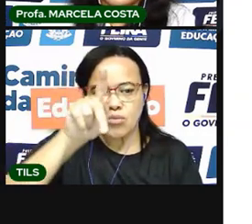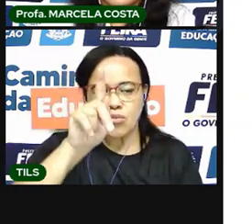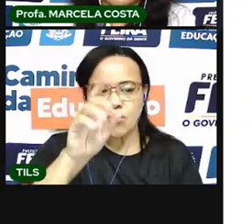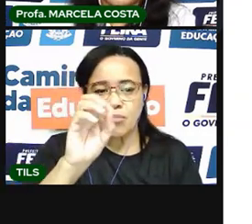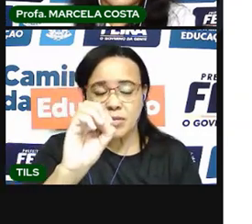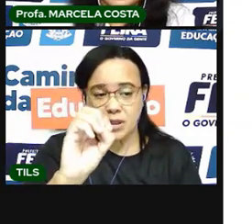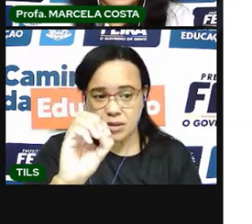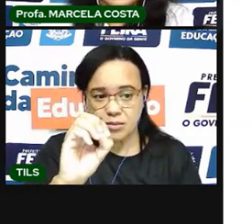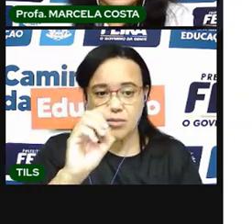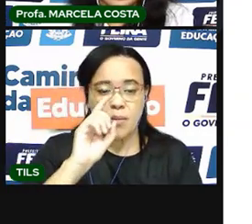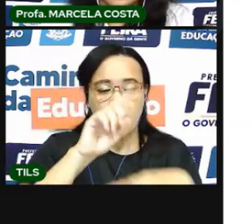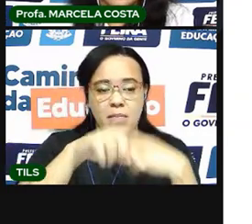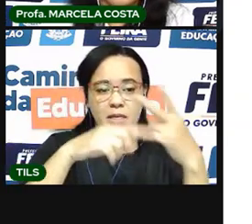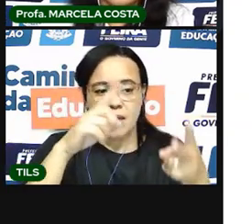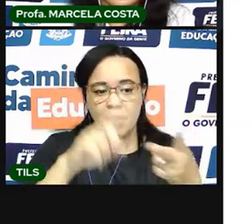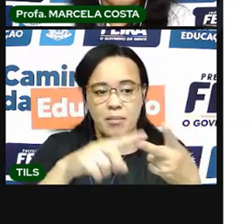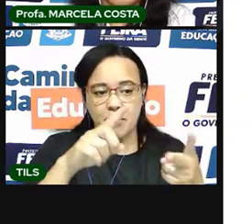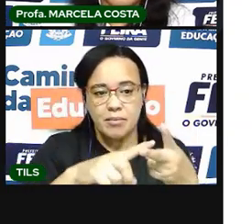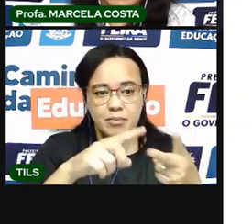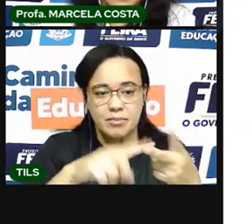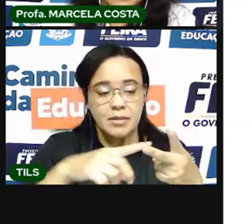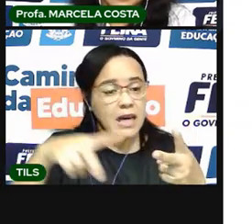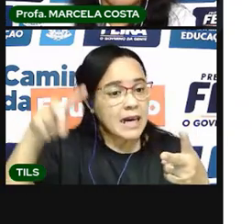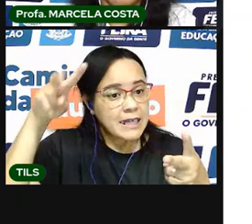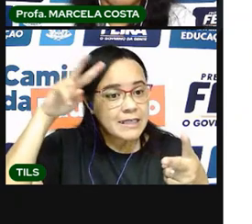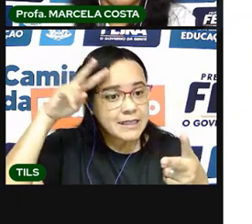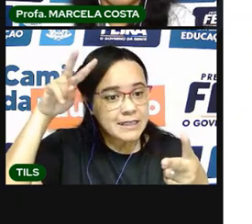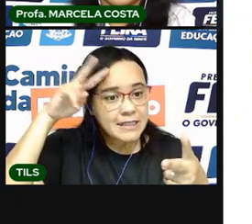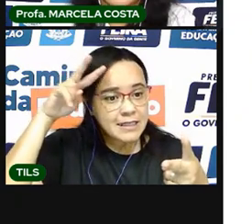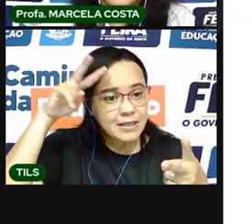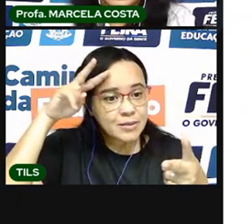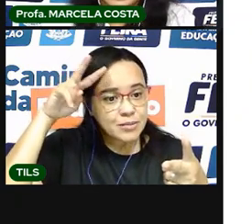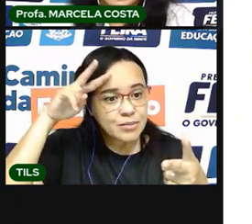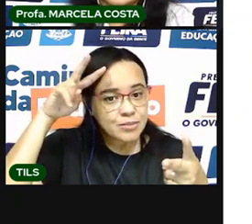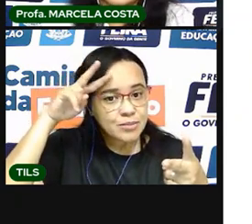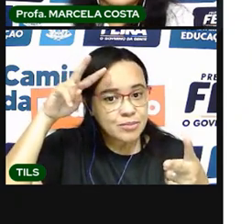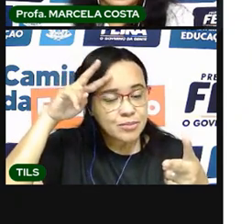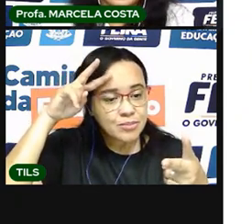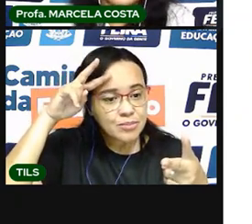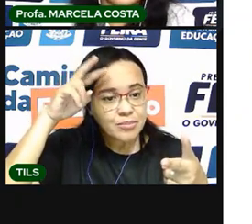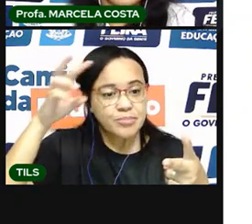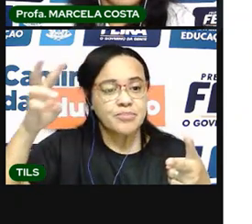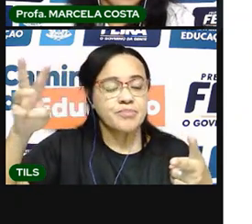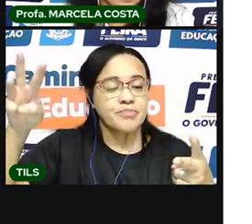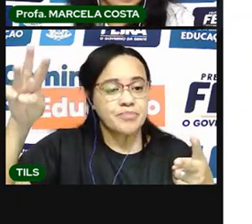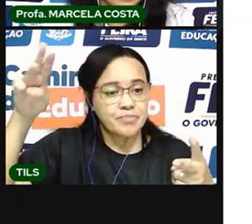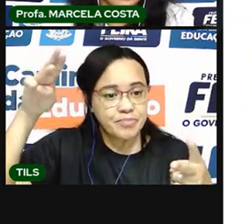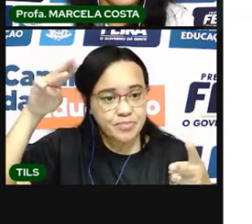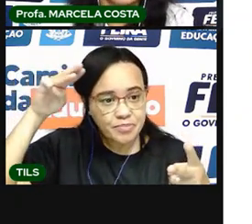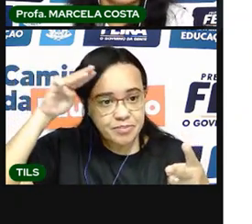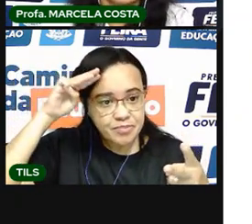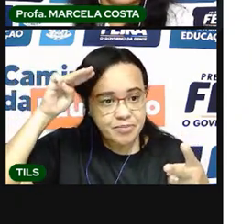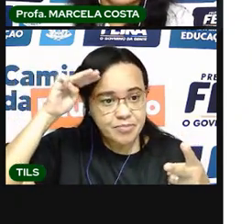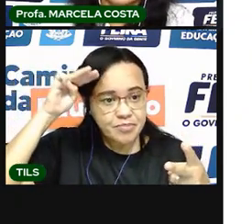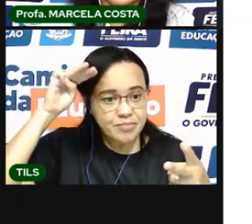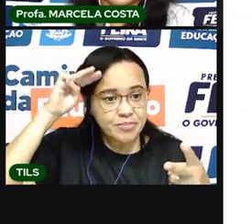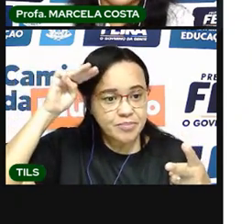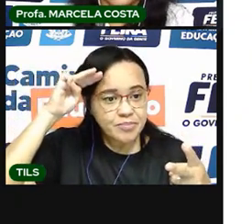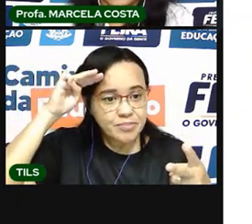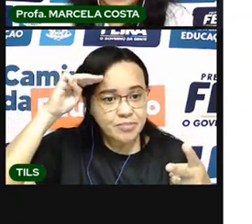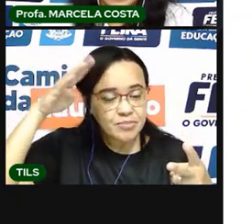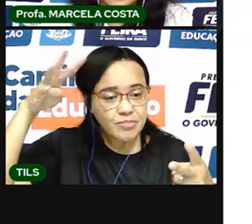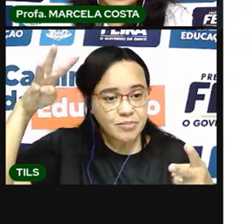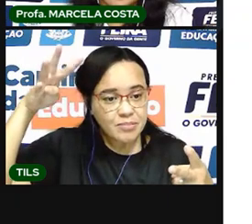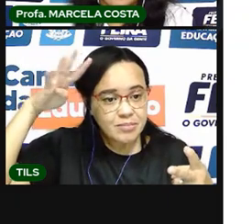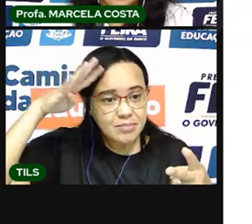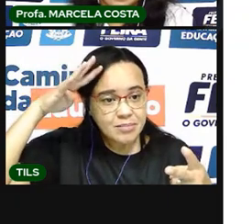Depois vem a segunda-feira. A terça-feira. A